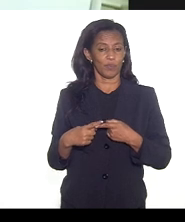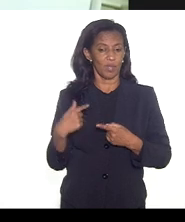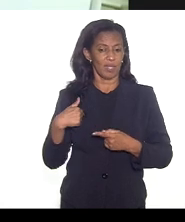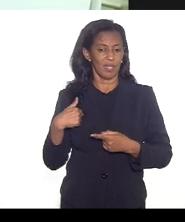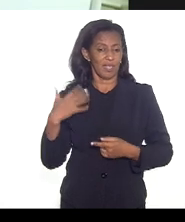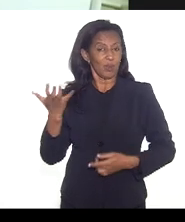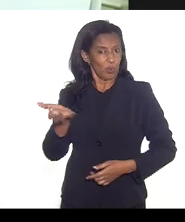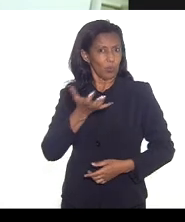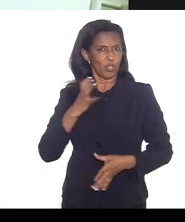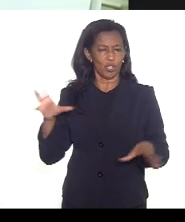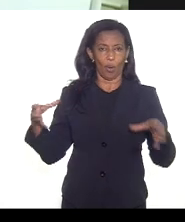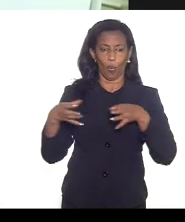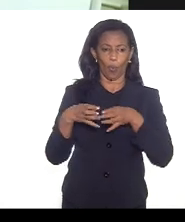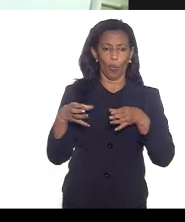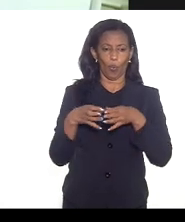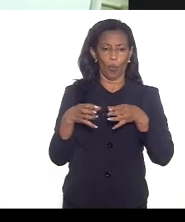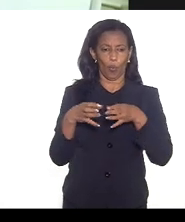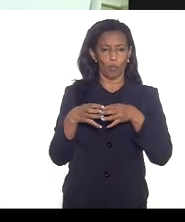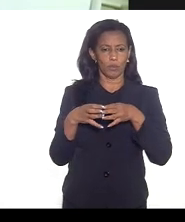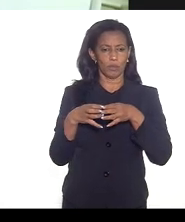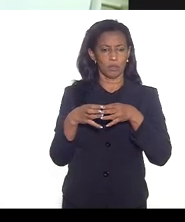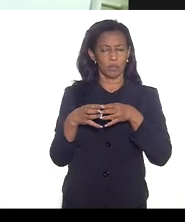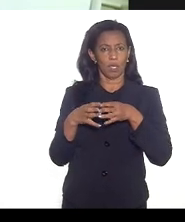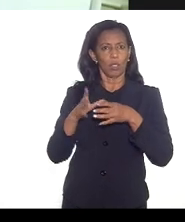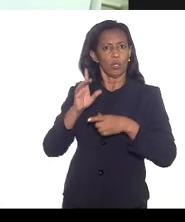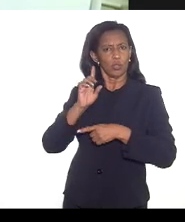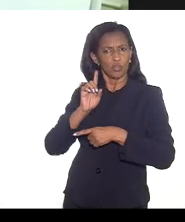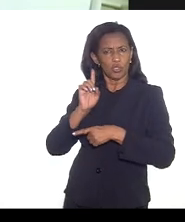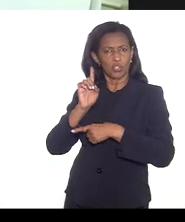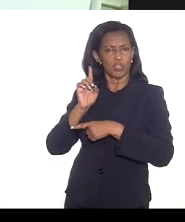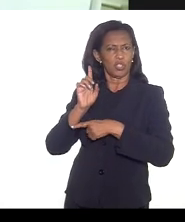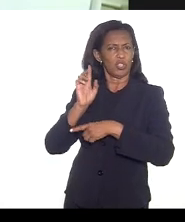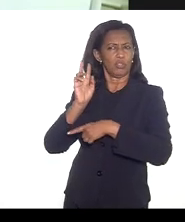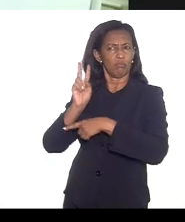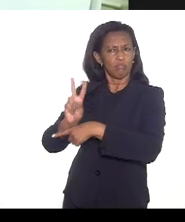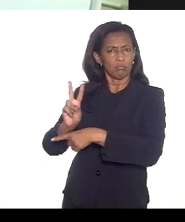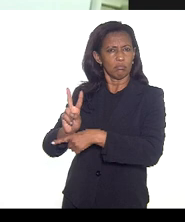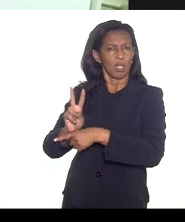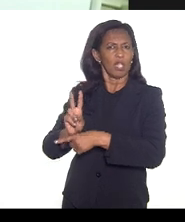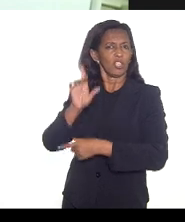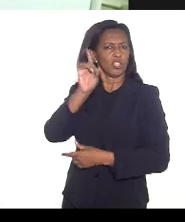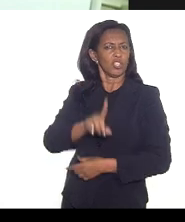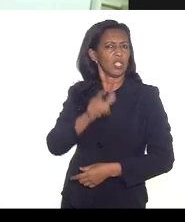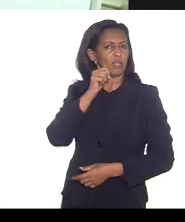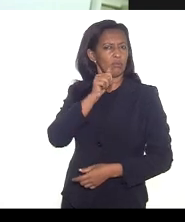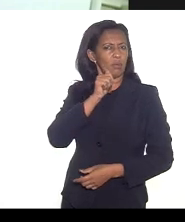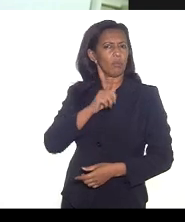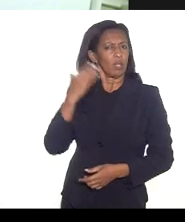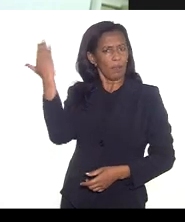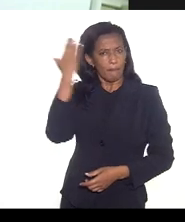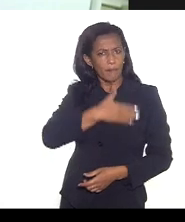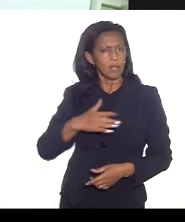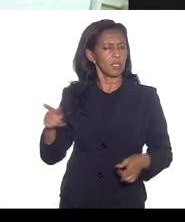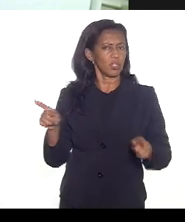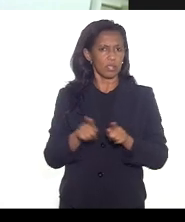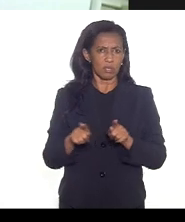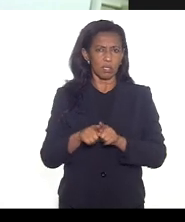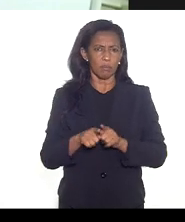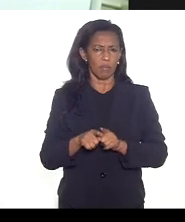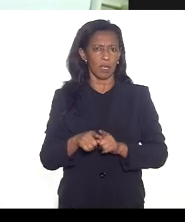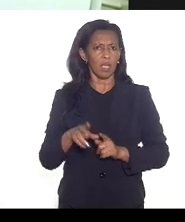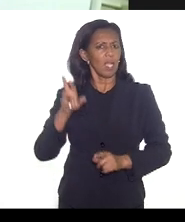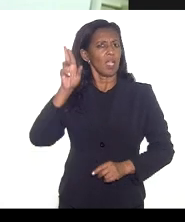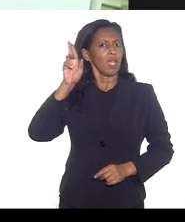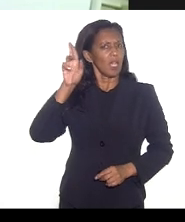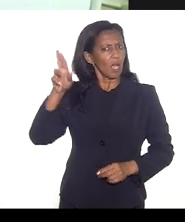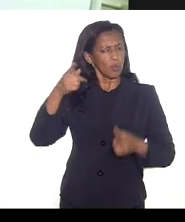questão da comissão de defesa dos direitos da mulher está presente também que diz muita coisa em respeito ao próprio